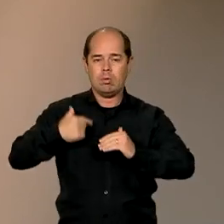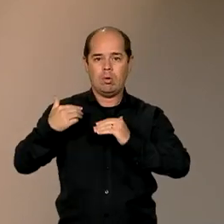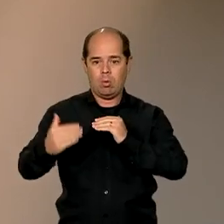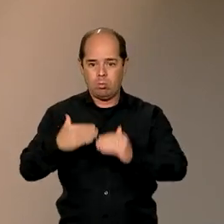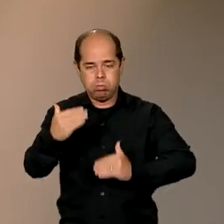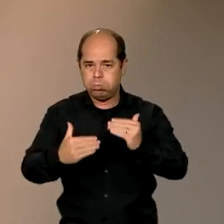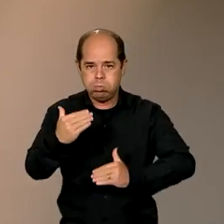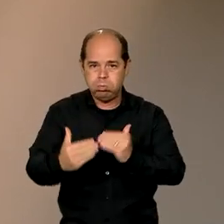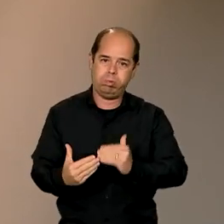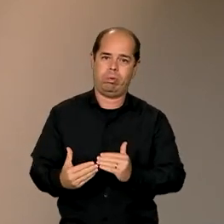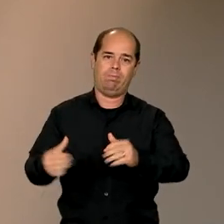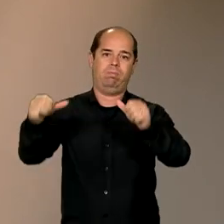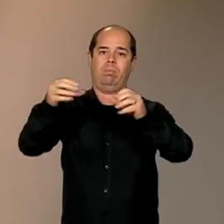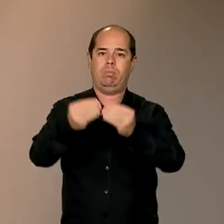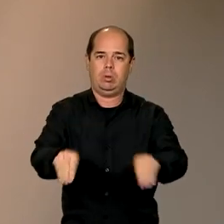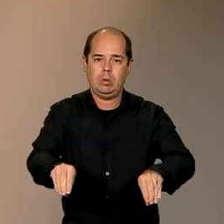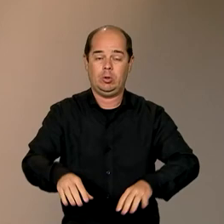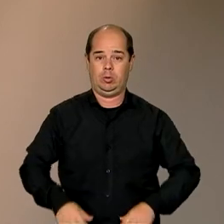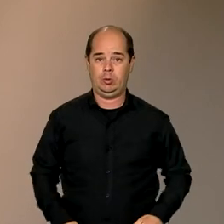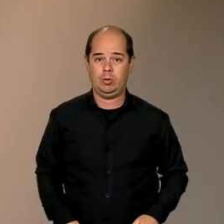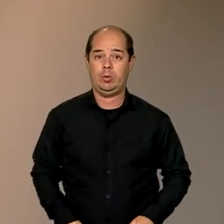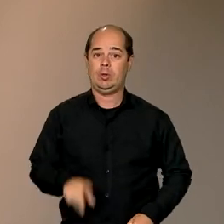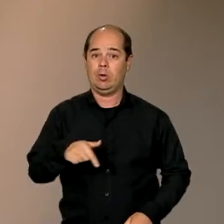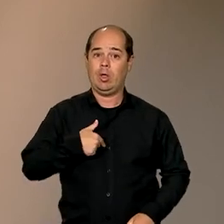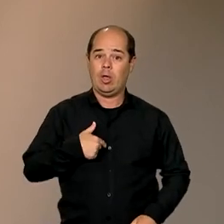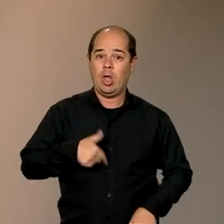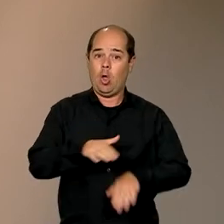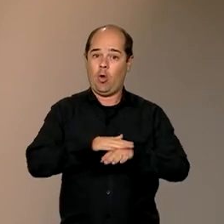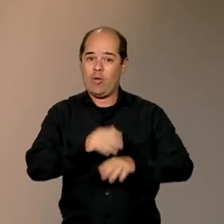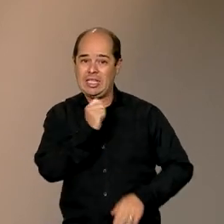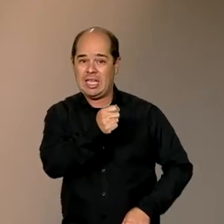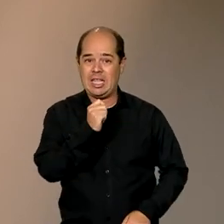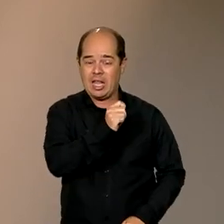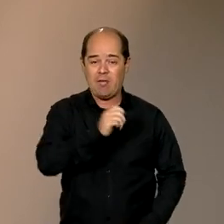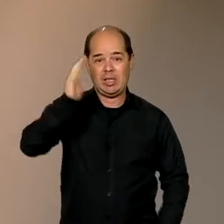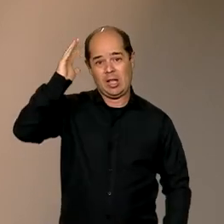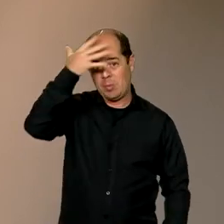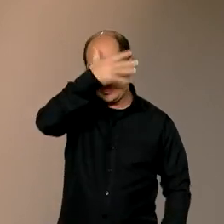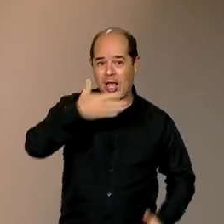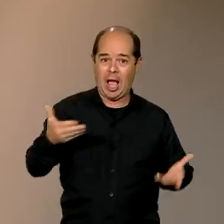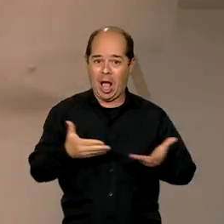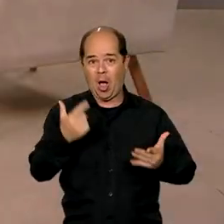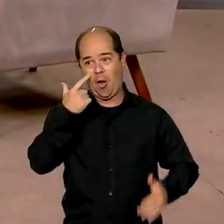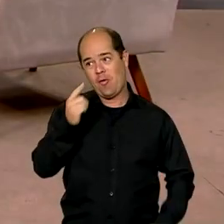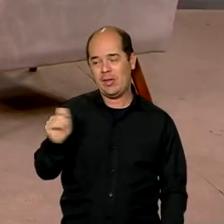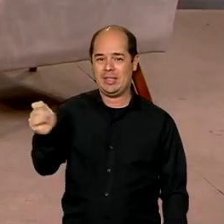eu conversei com o ministro do Trabalho e Emprego, Luiz Marinho. A entrevista você confere agora.